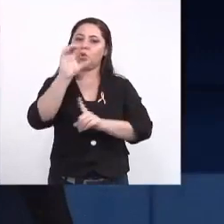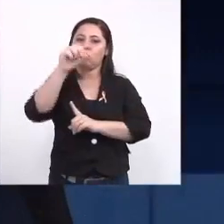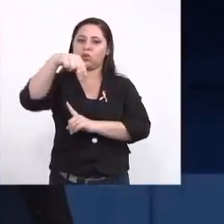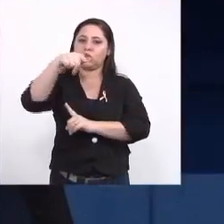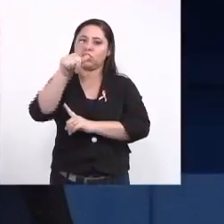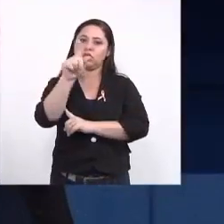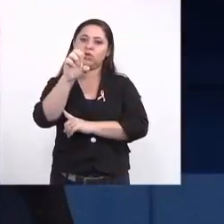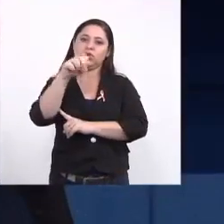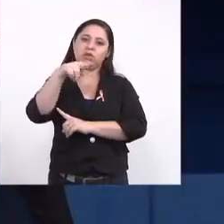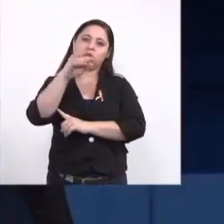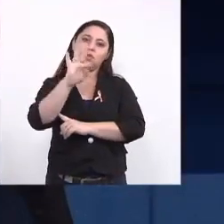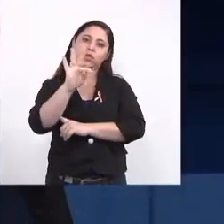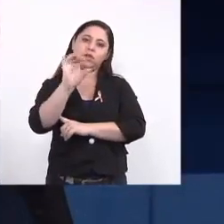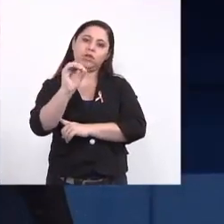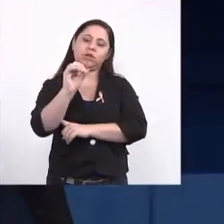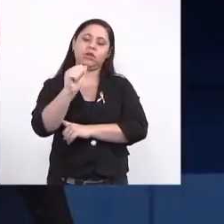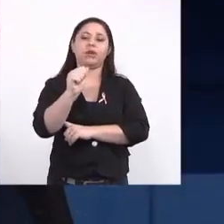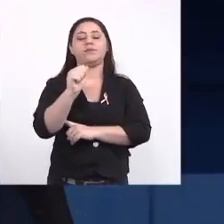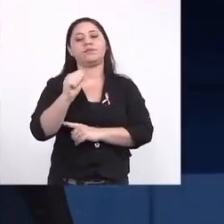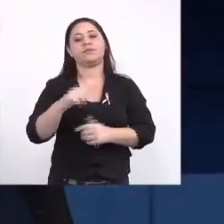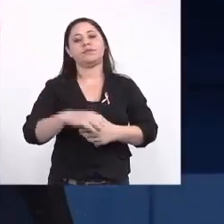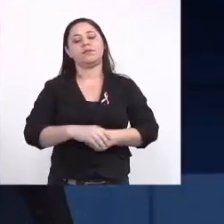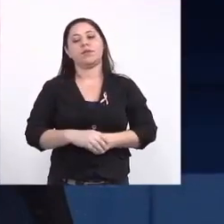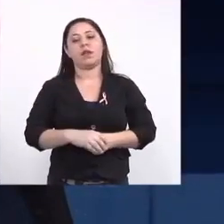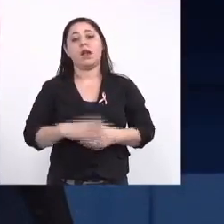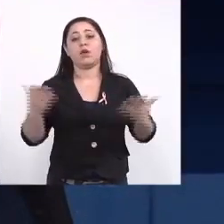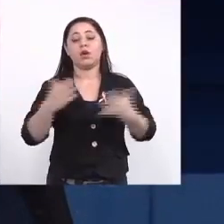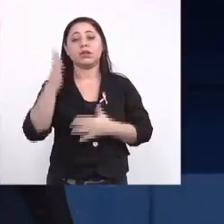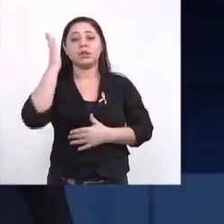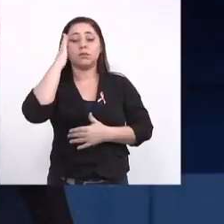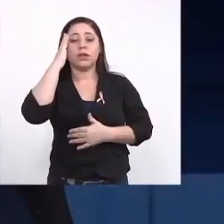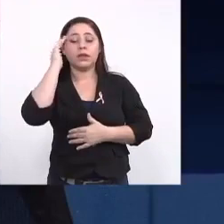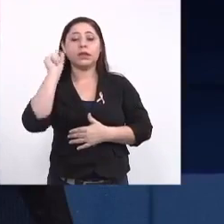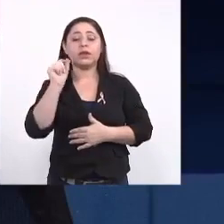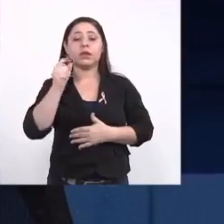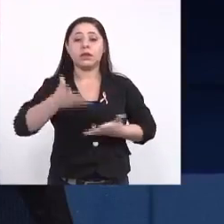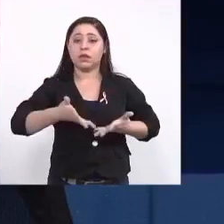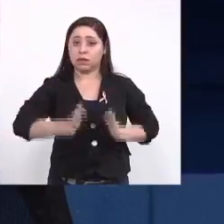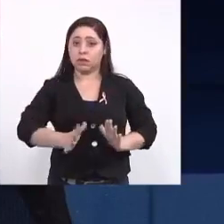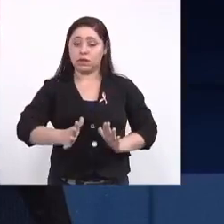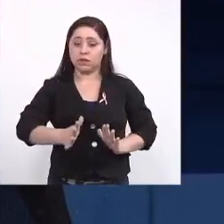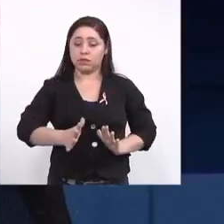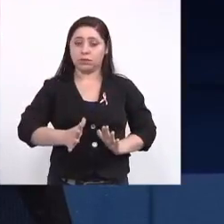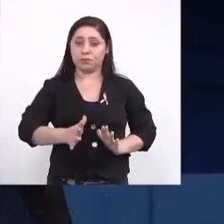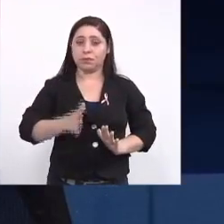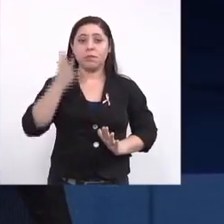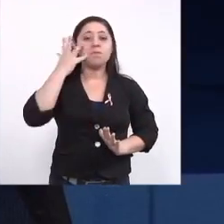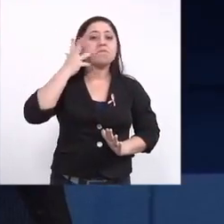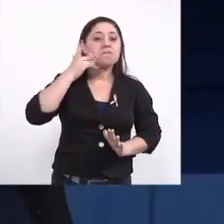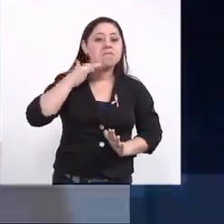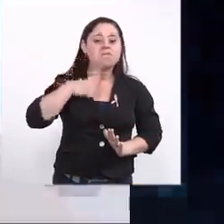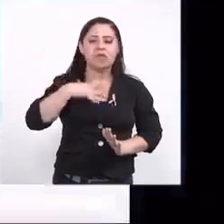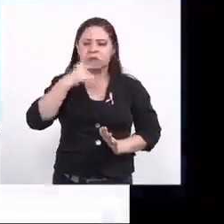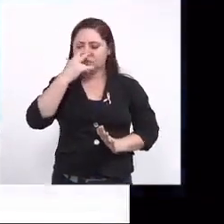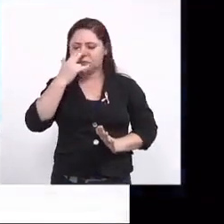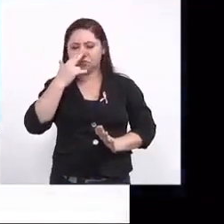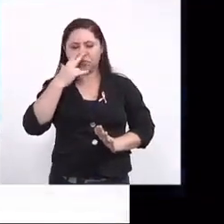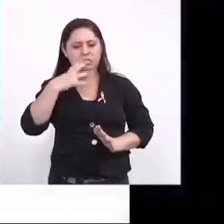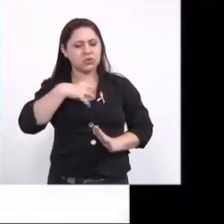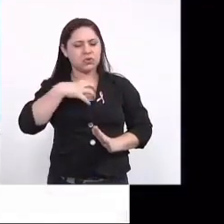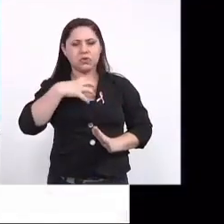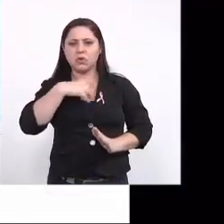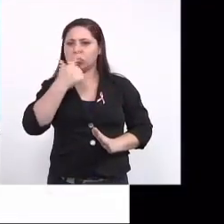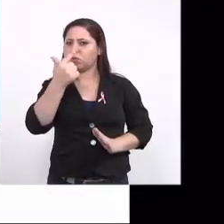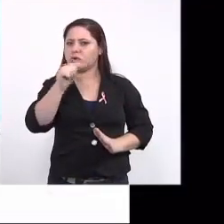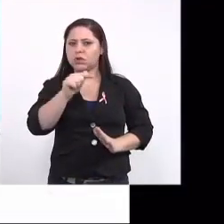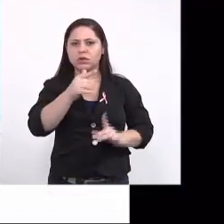E a segunda fase agora, a gente quer saber se crianças que nasceram aparentemente normais, que não têm nenhum desses quadros aqui, que não